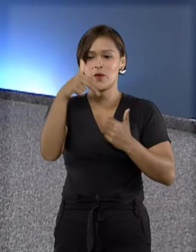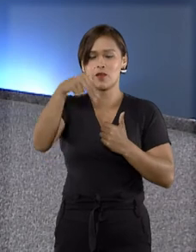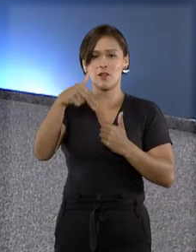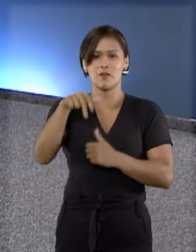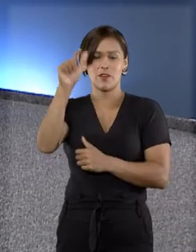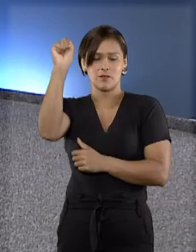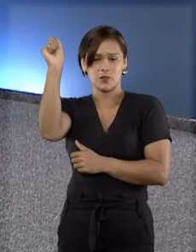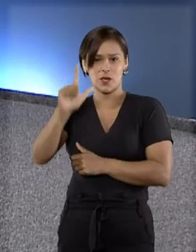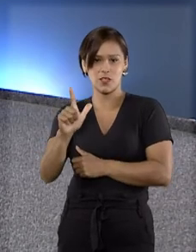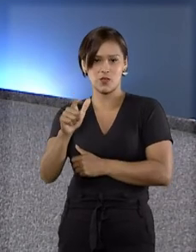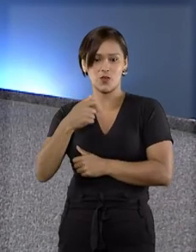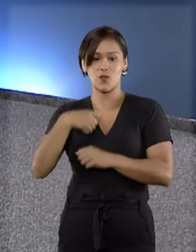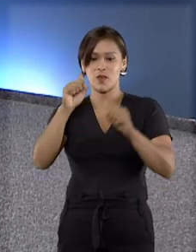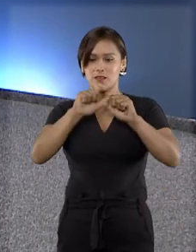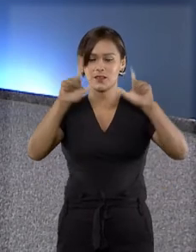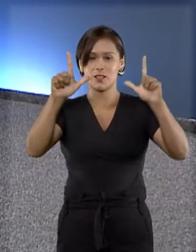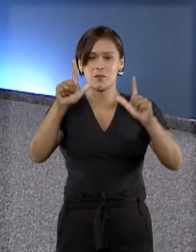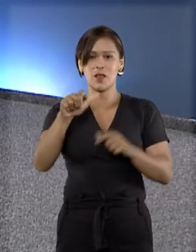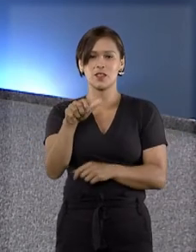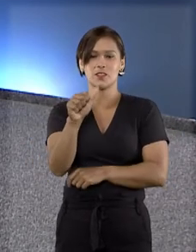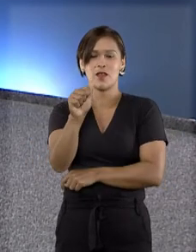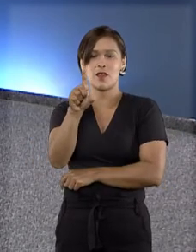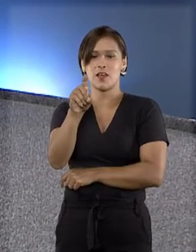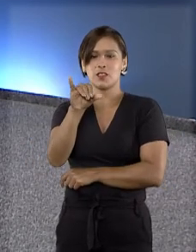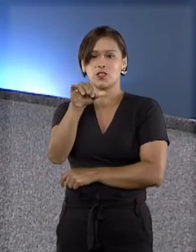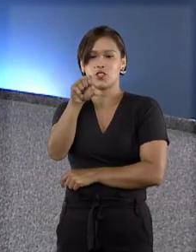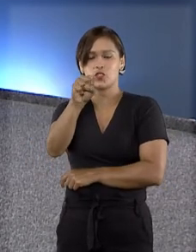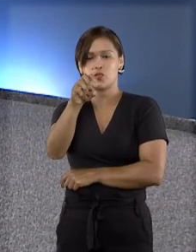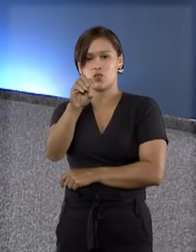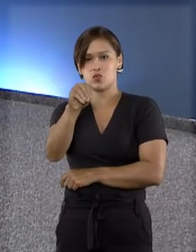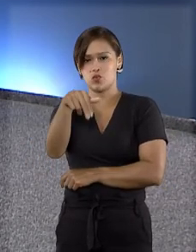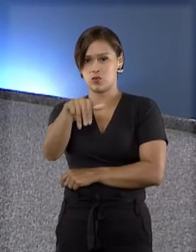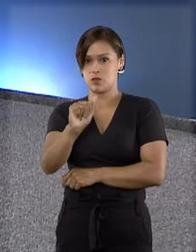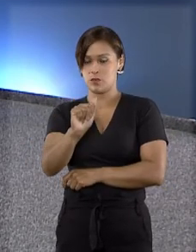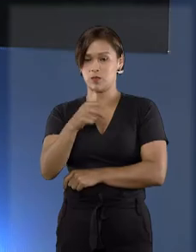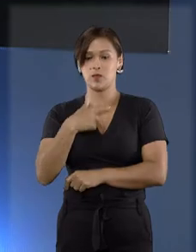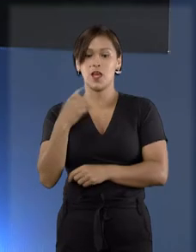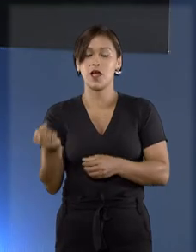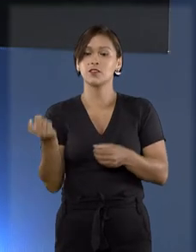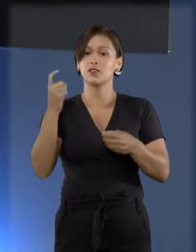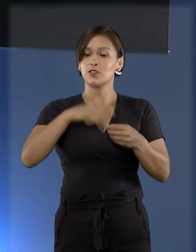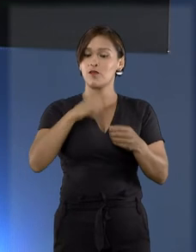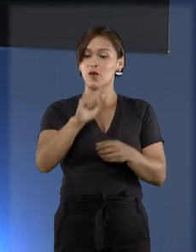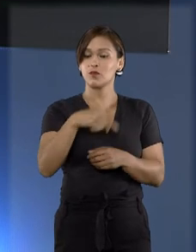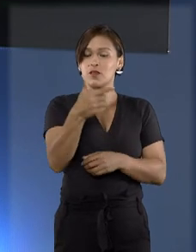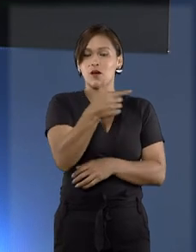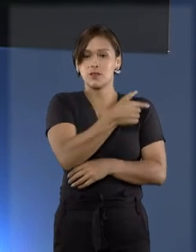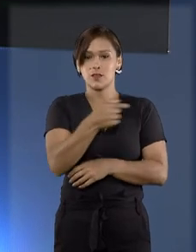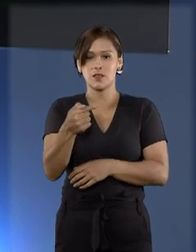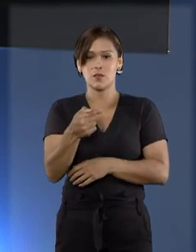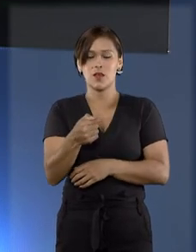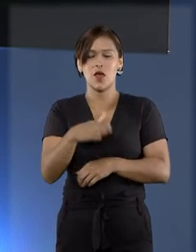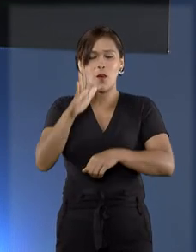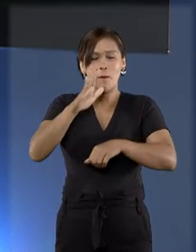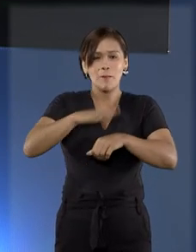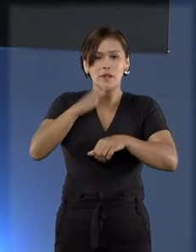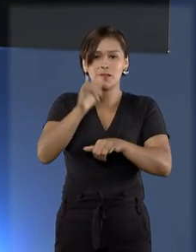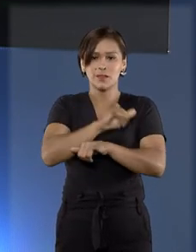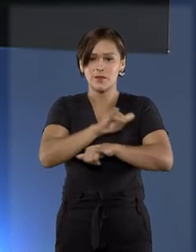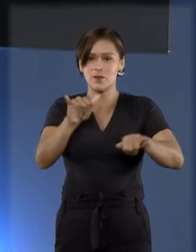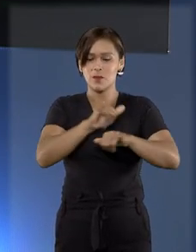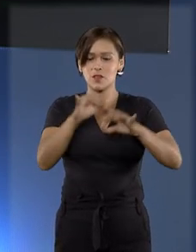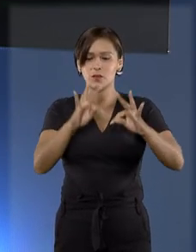Novembro Azul. As imagens são do cinegrafista Adilson Moraes. A gente volta semana que vem com muita